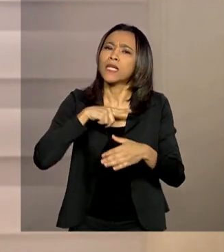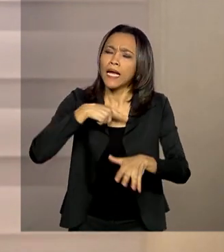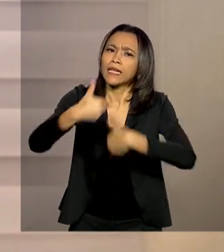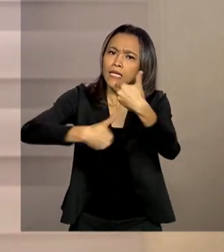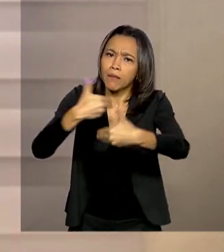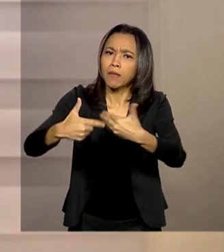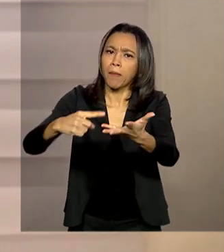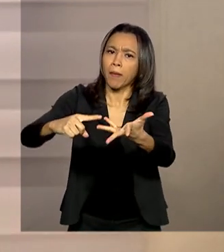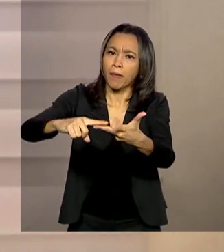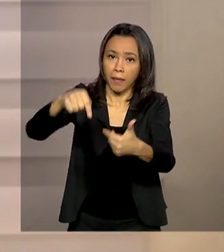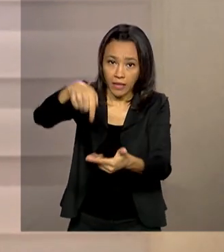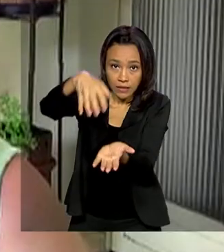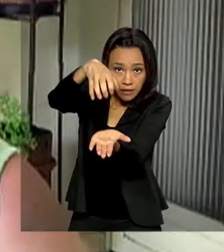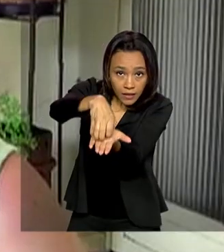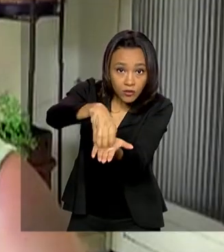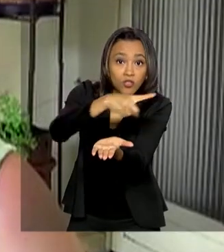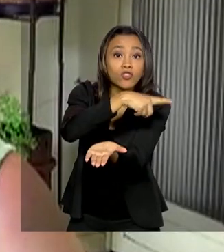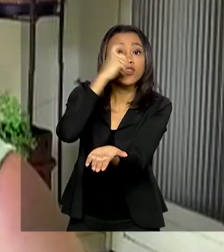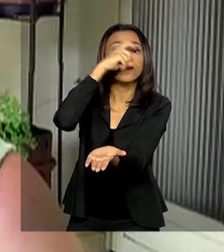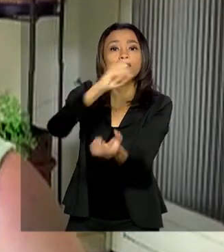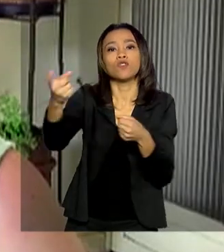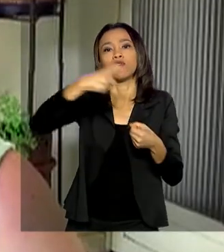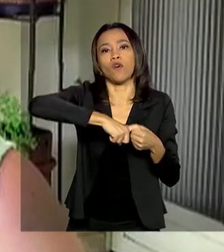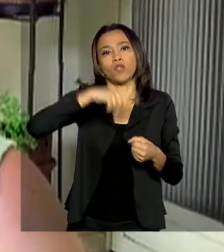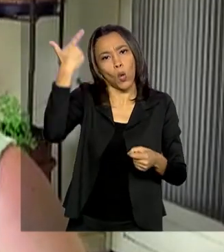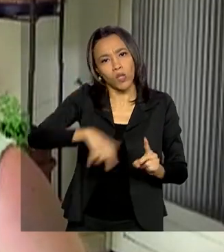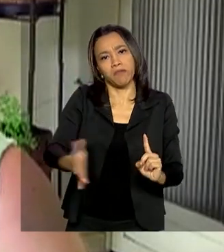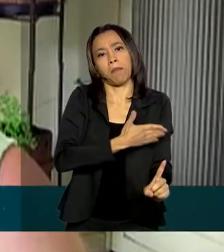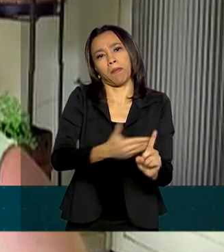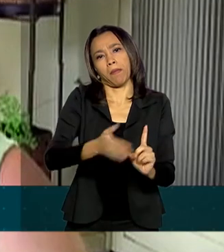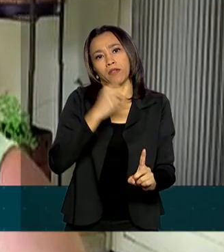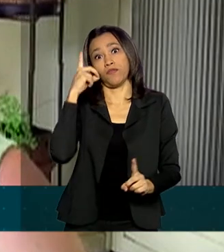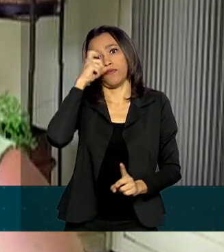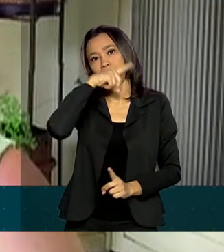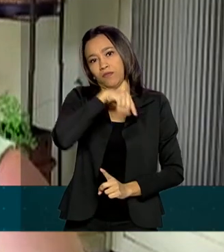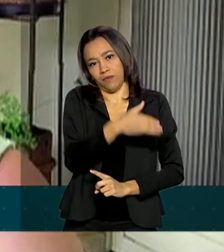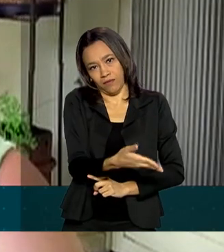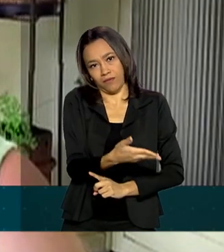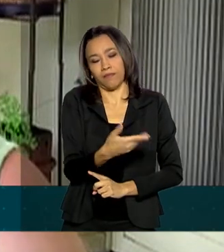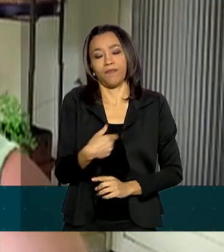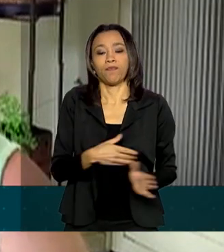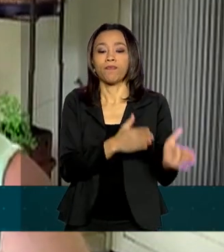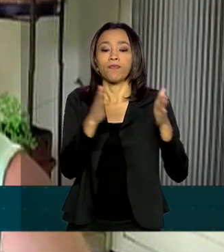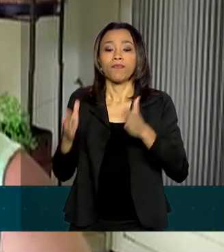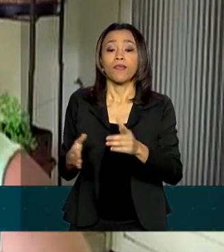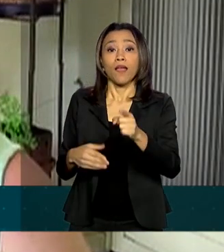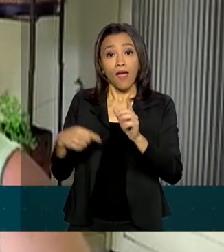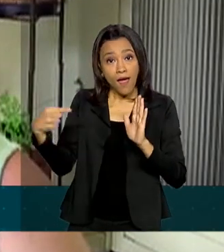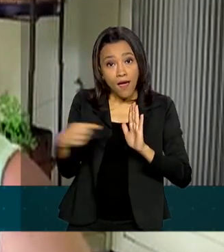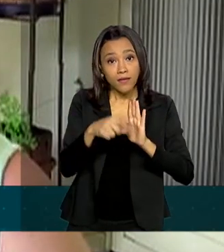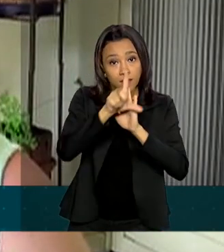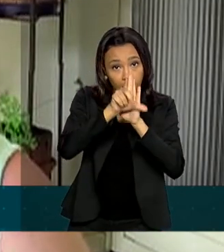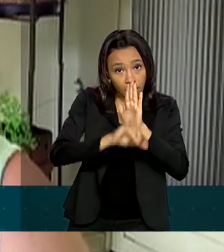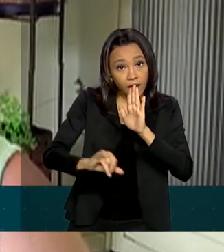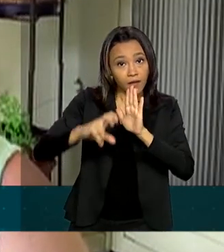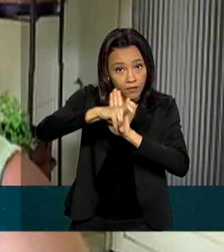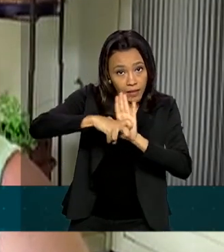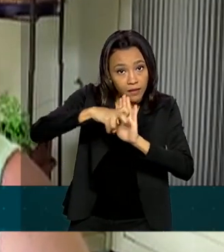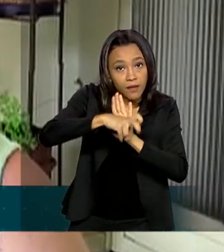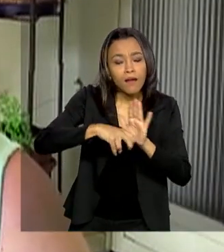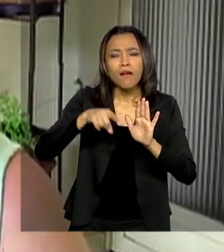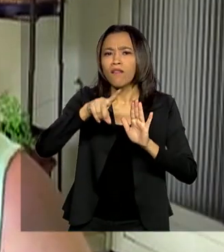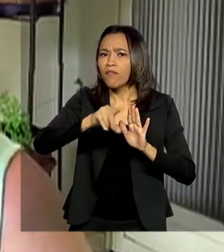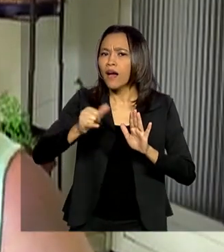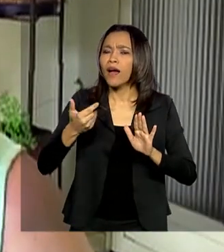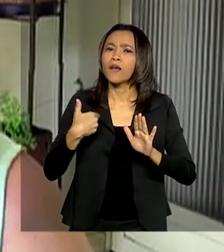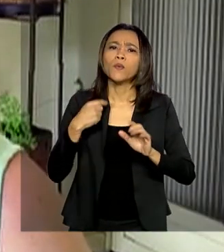ato de violência contra a mulher. Essa lei, além de ser mais uma medida protetiva à mulher, vai beneficiar ao